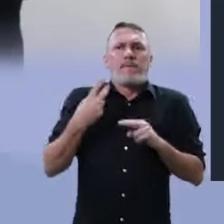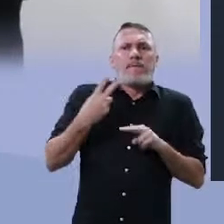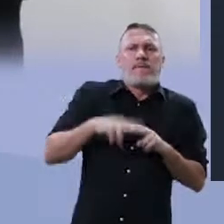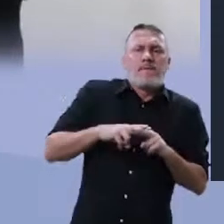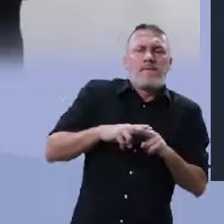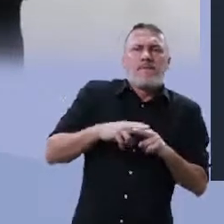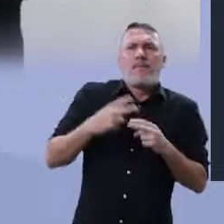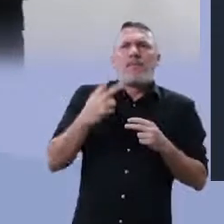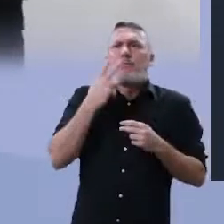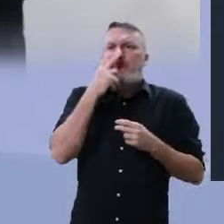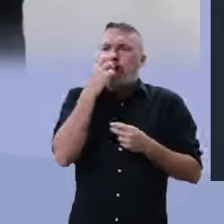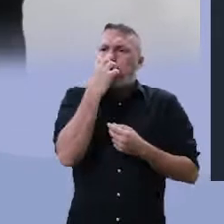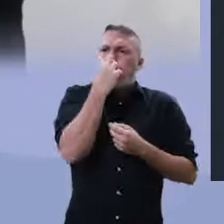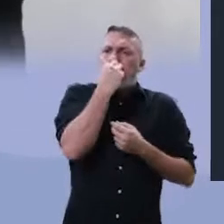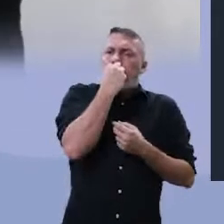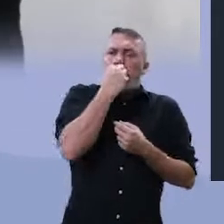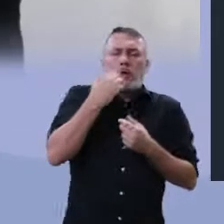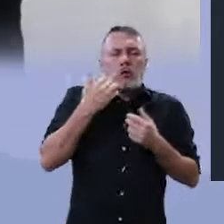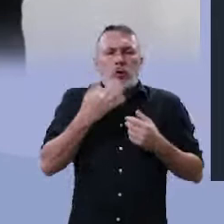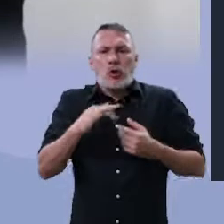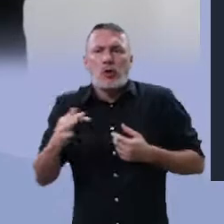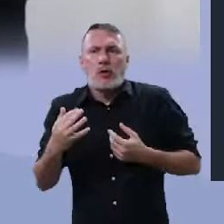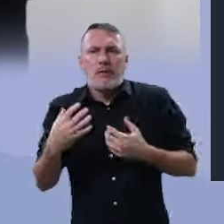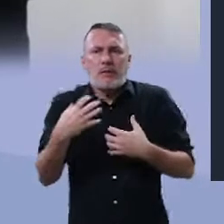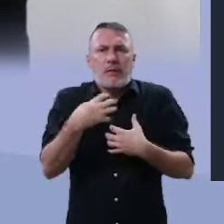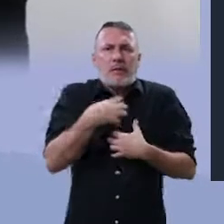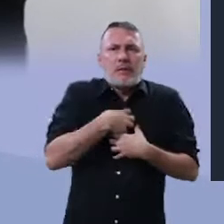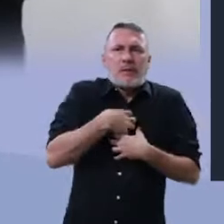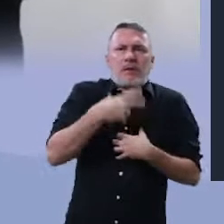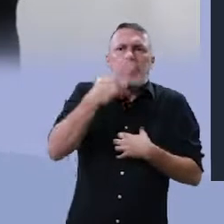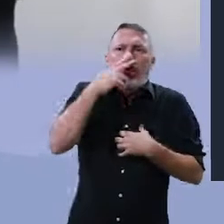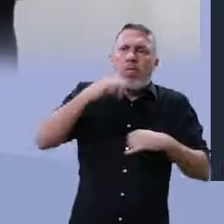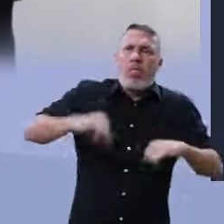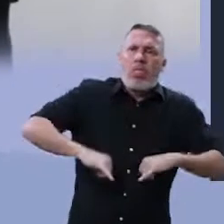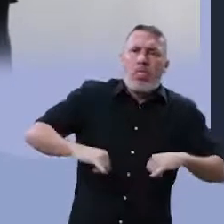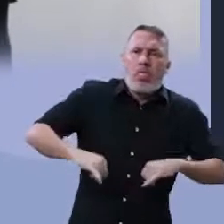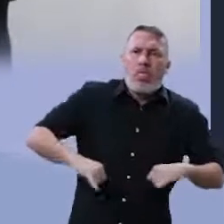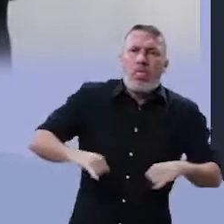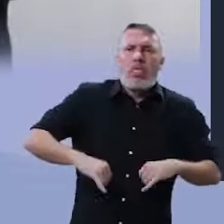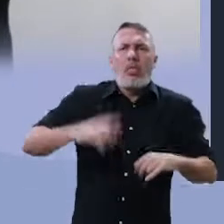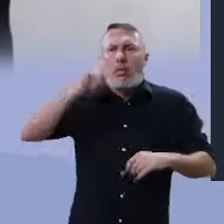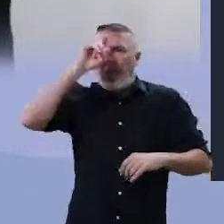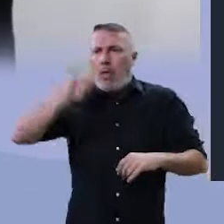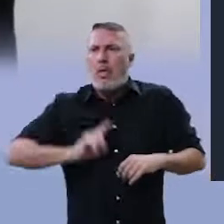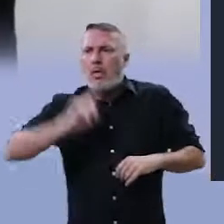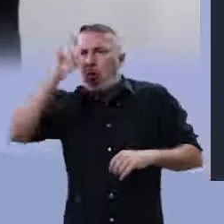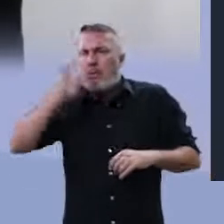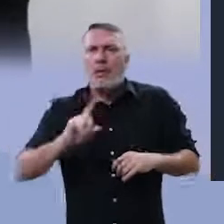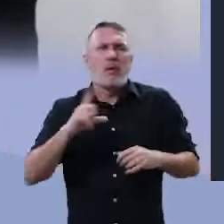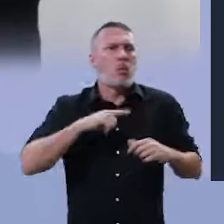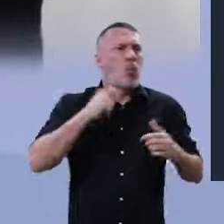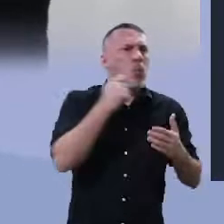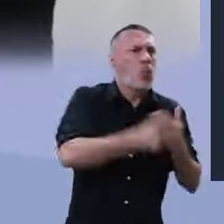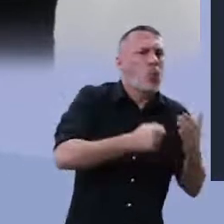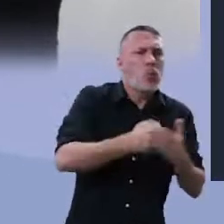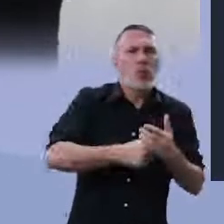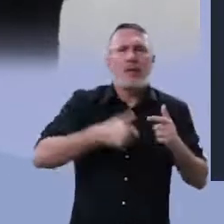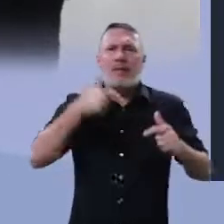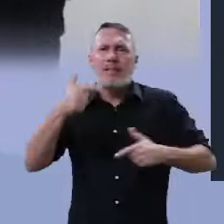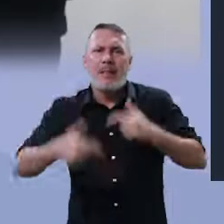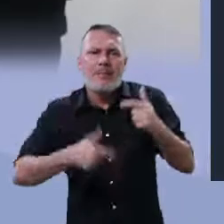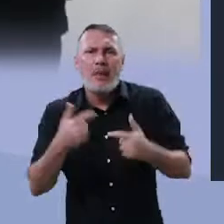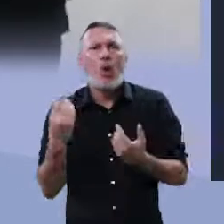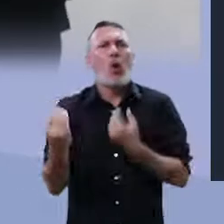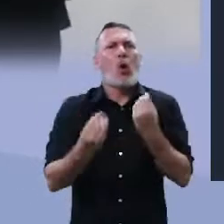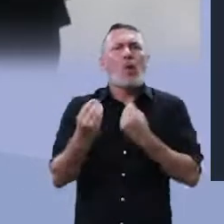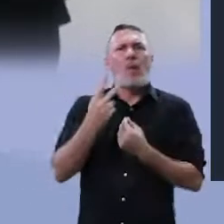tragar? Como que eu vou engolir a dor? Engolir a labuta, eu engulo o trabalho, eu engulo a luta, então